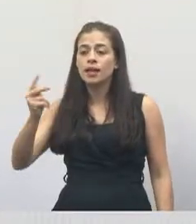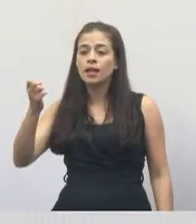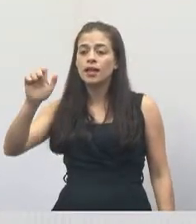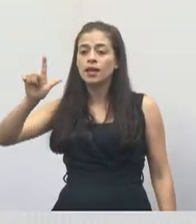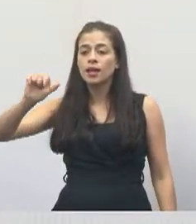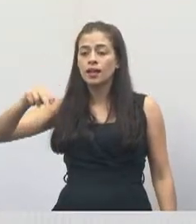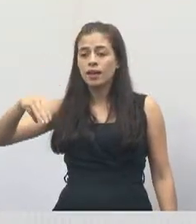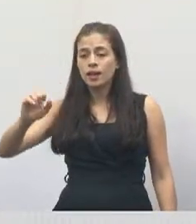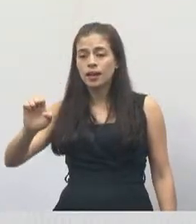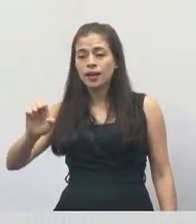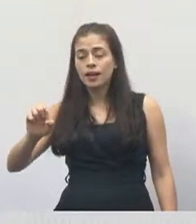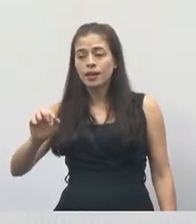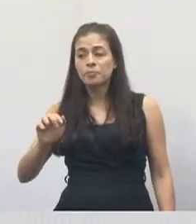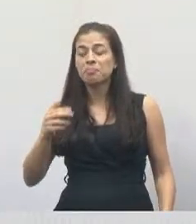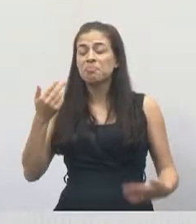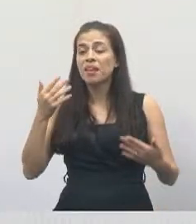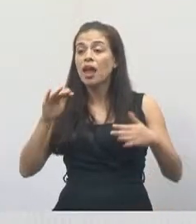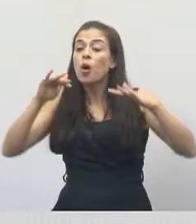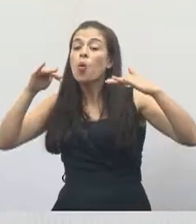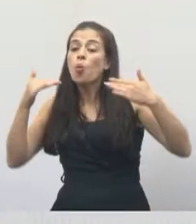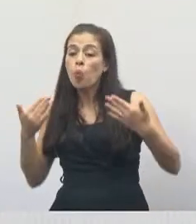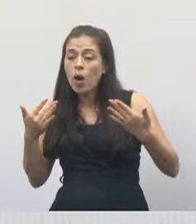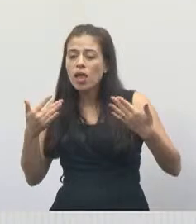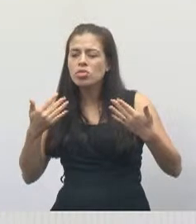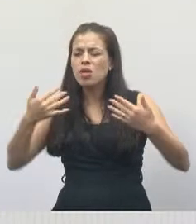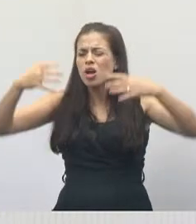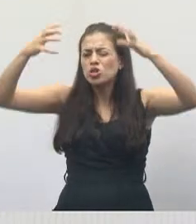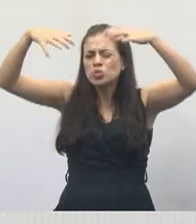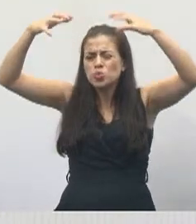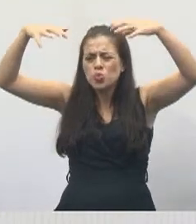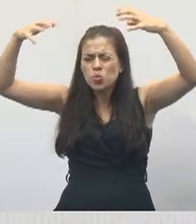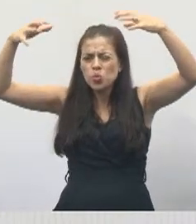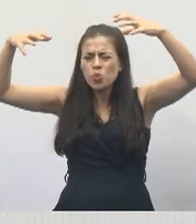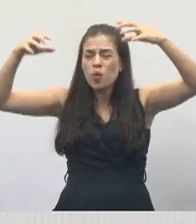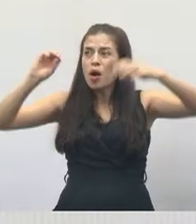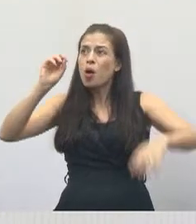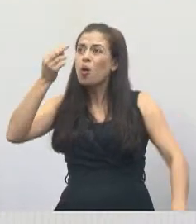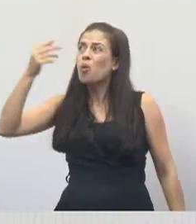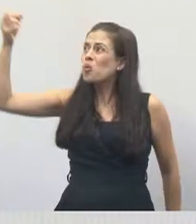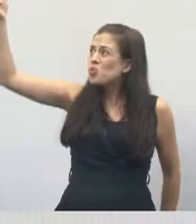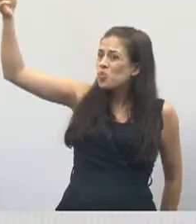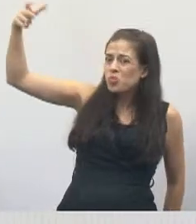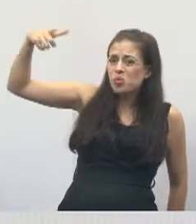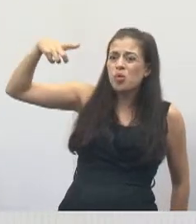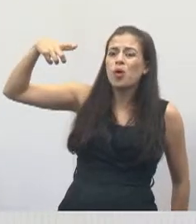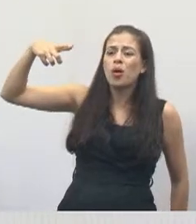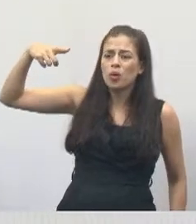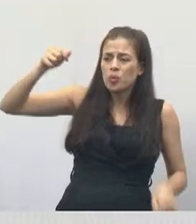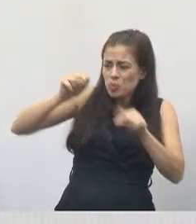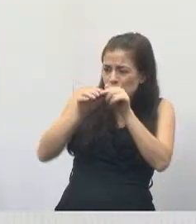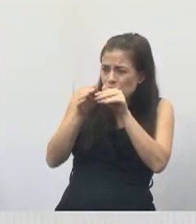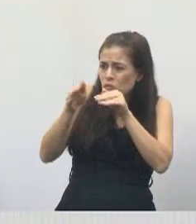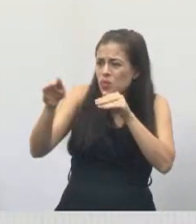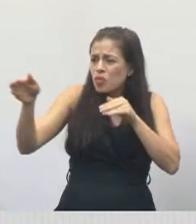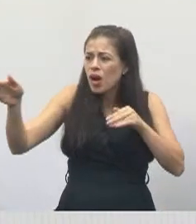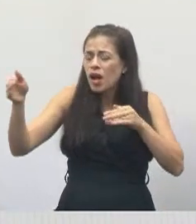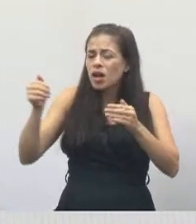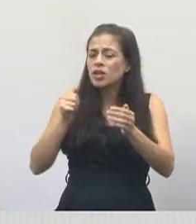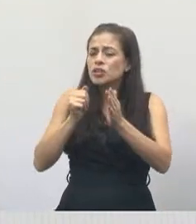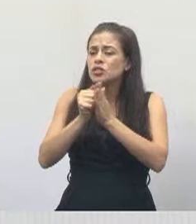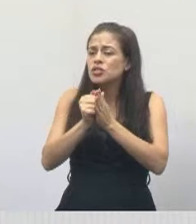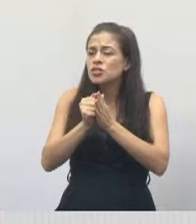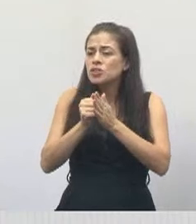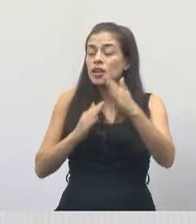Quando não fica na chuva, fica no sol. Indo para lá, é que vai chegar na Dutra. Vindo para cá,